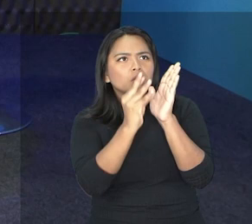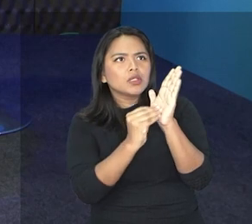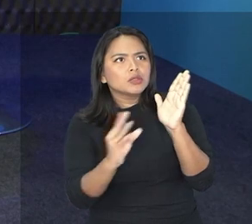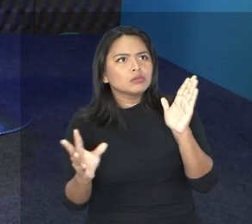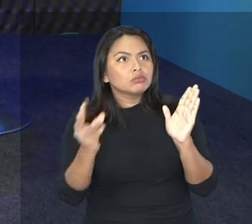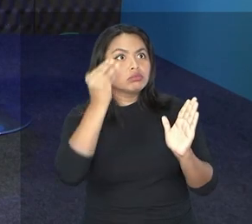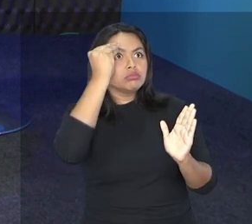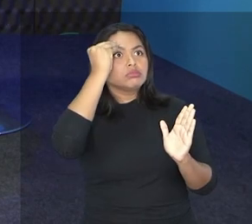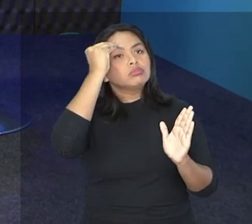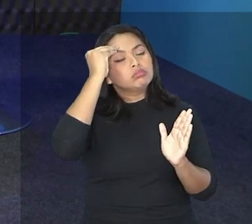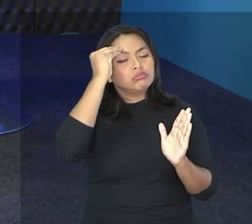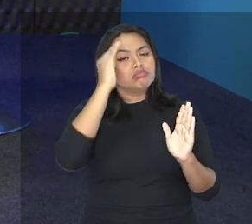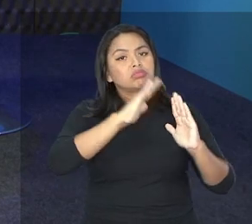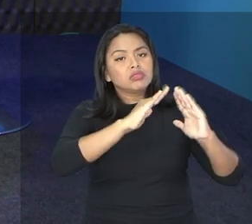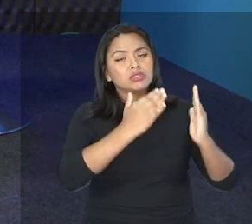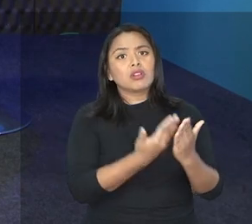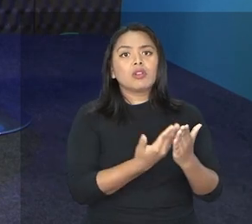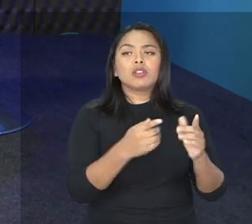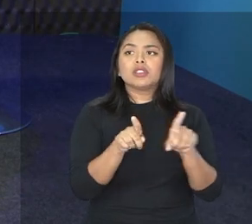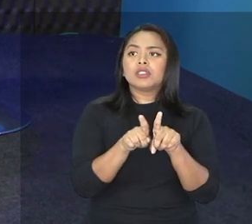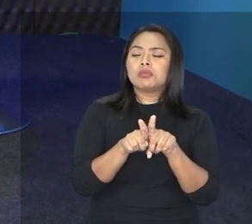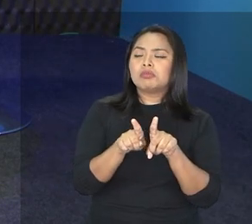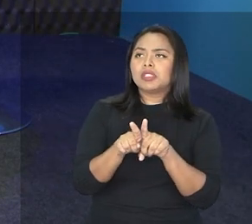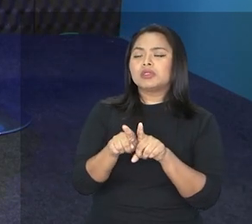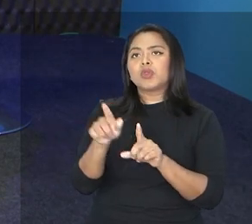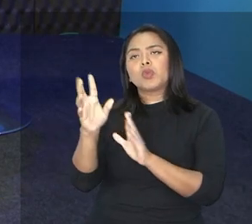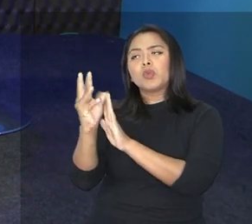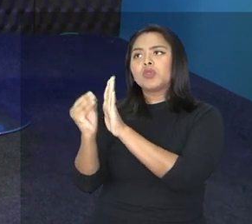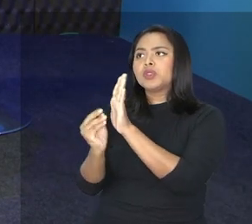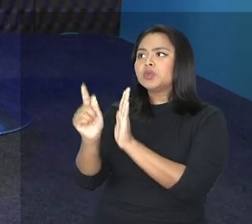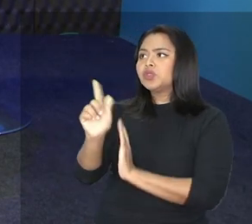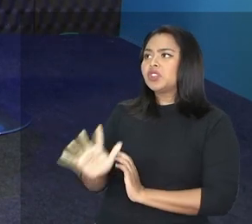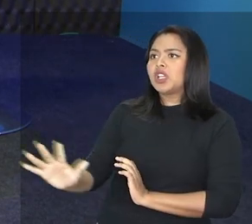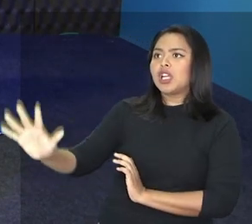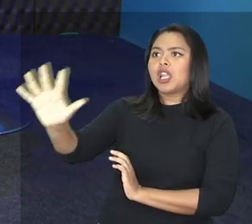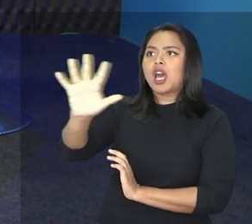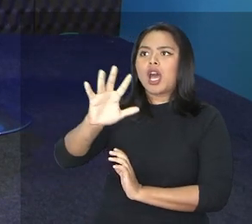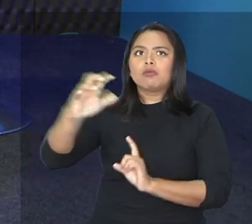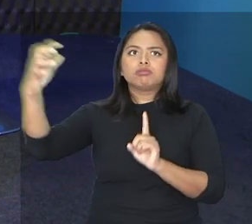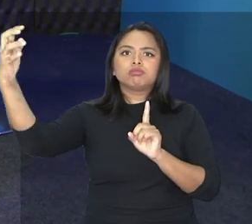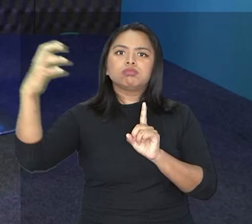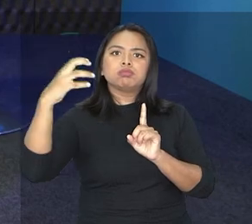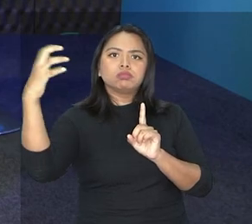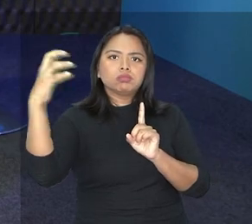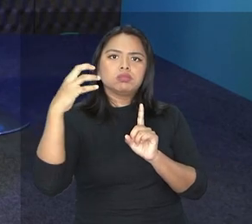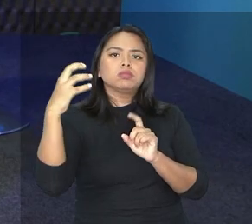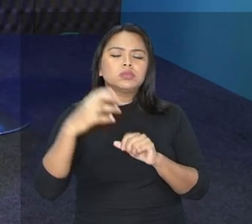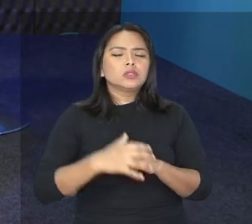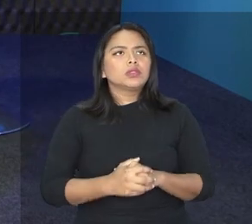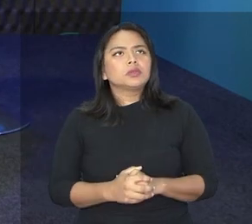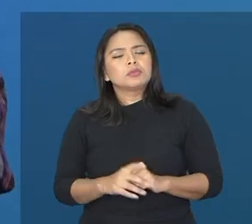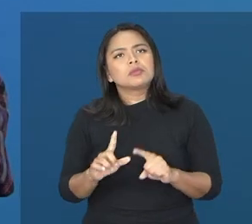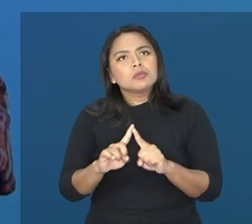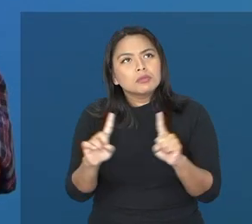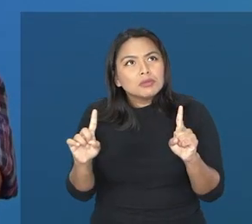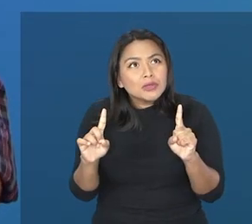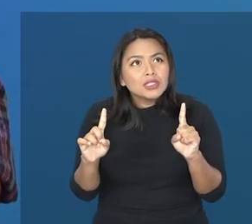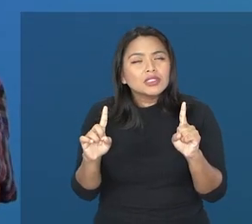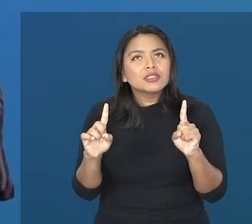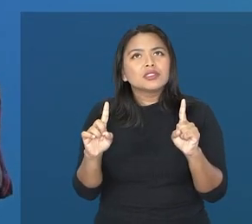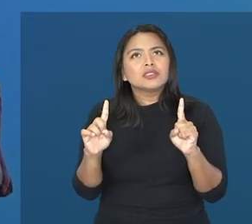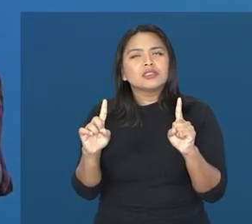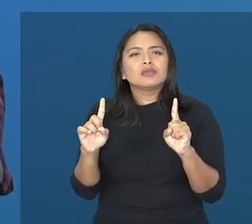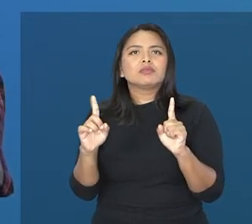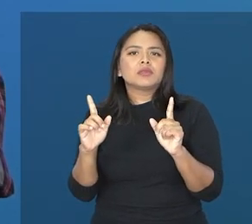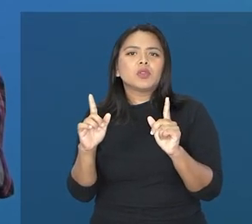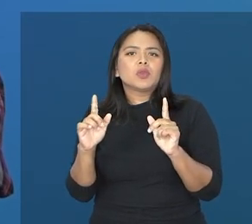conteúdos, são só escolares, mas aqueles conteúdos que, de um modo geral, ele vivencia no seu dia a dia. Mas, além disso,